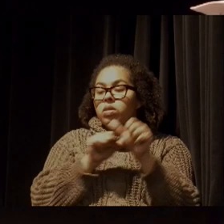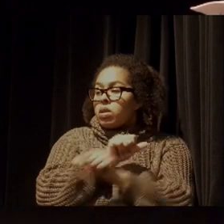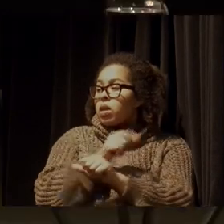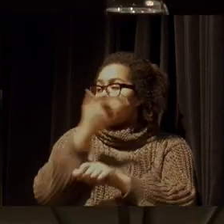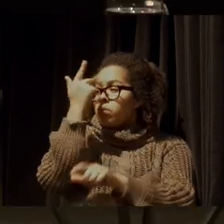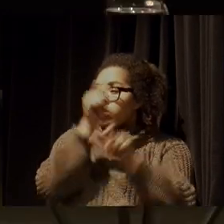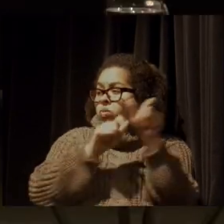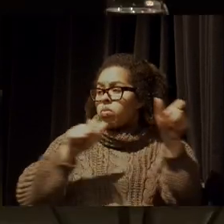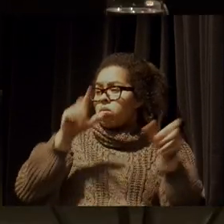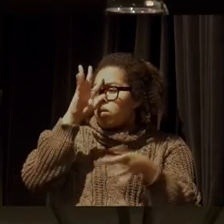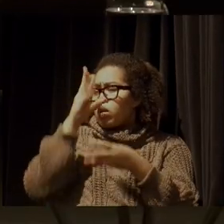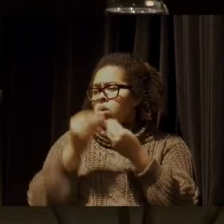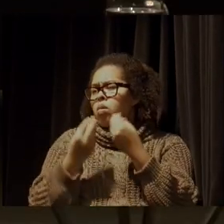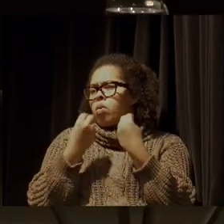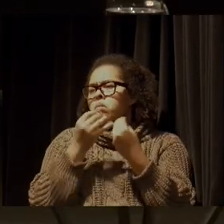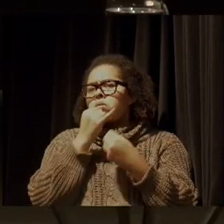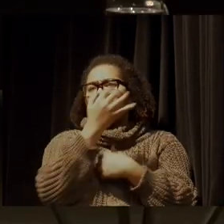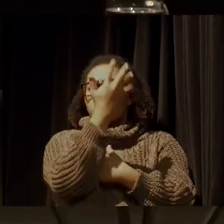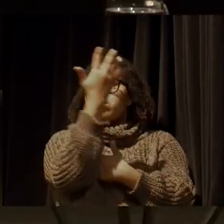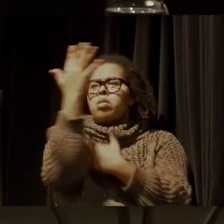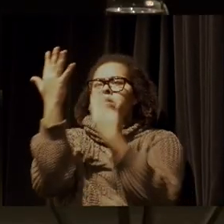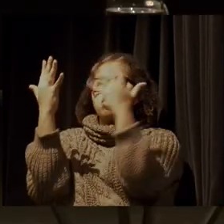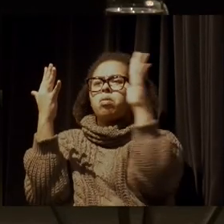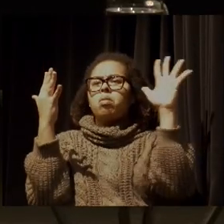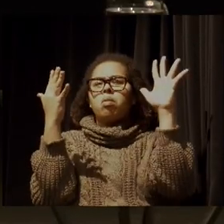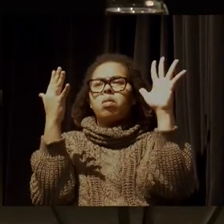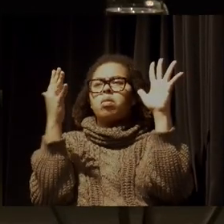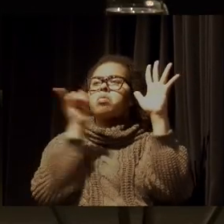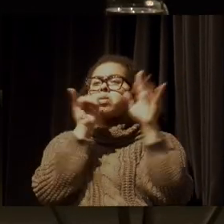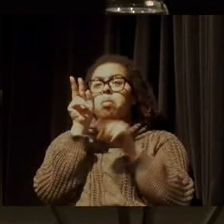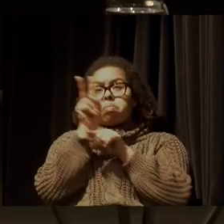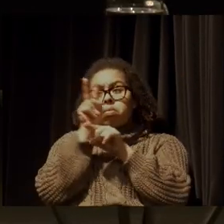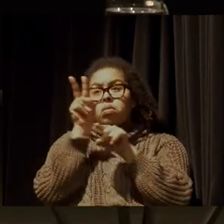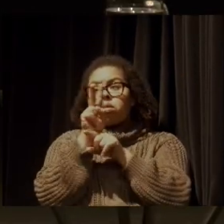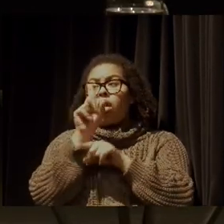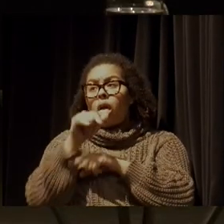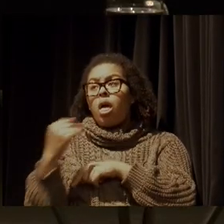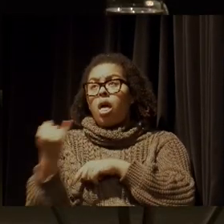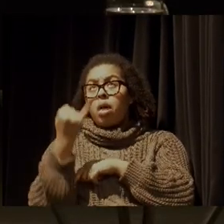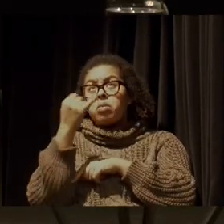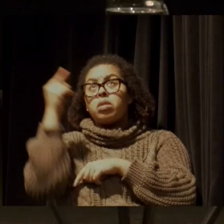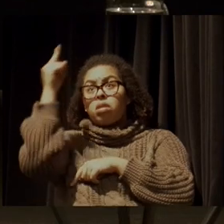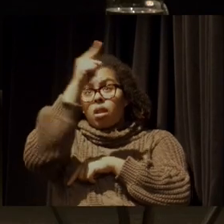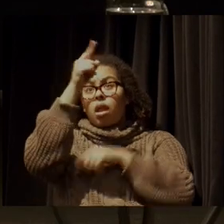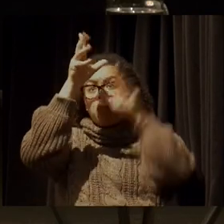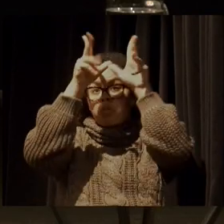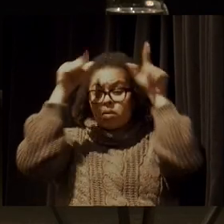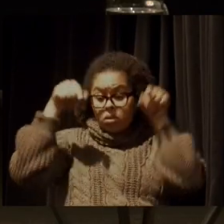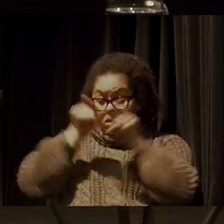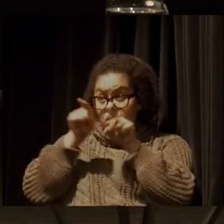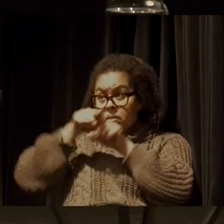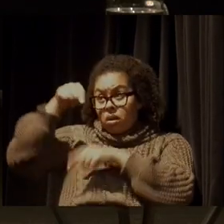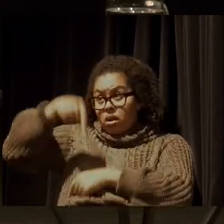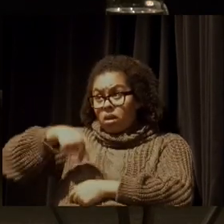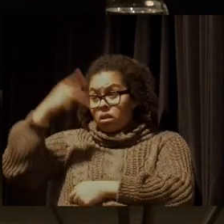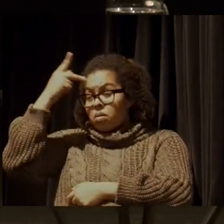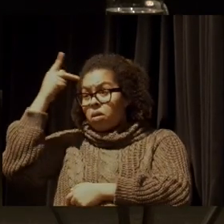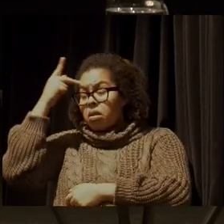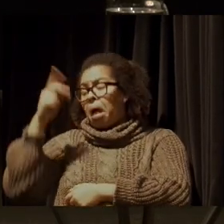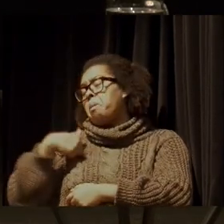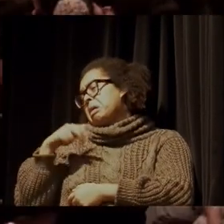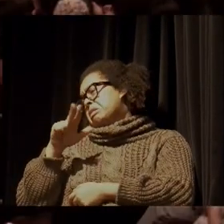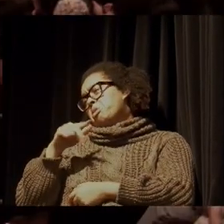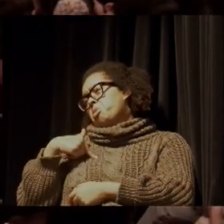as pessoas entenderem por que combater o desmatamento na Amazônia é importante para quem mora em São Paulo e talvez nunca foi e nem vá para a Amazônia,